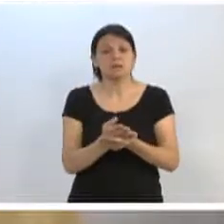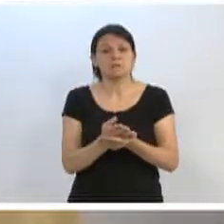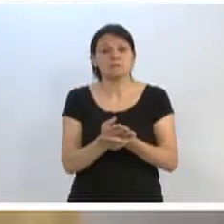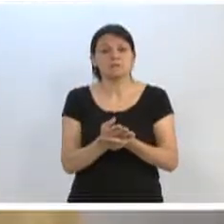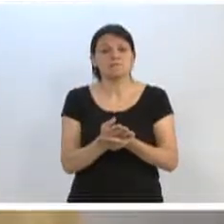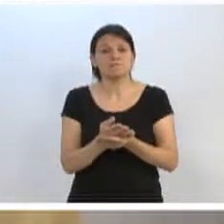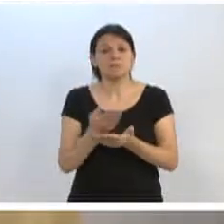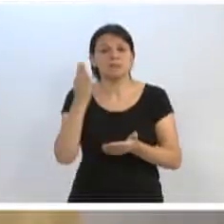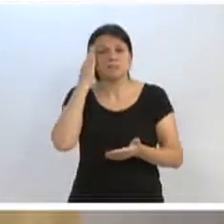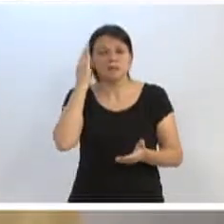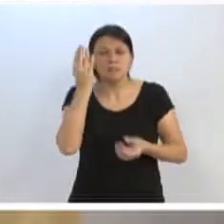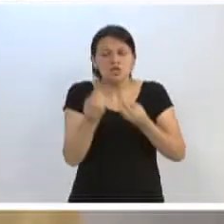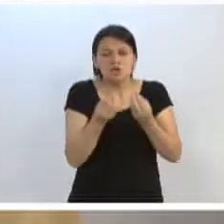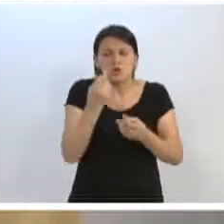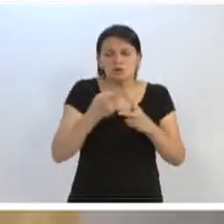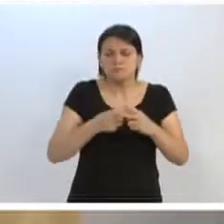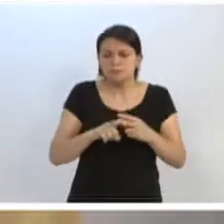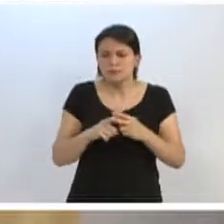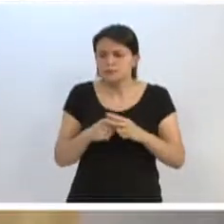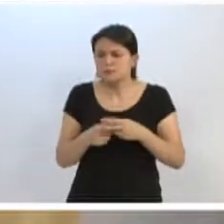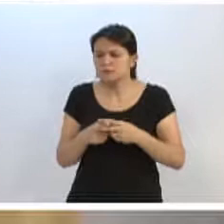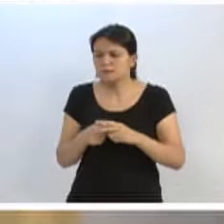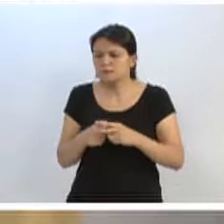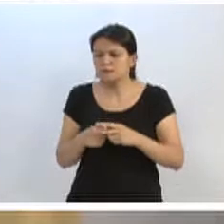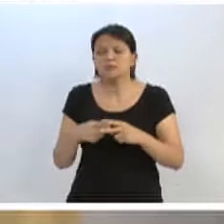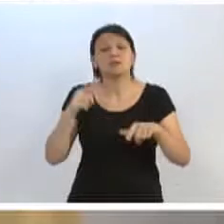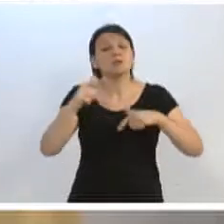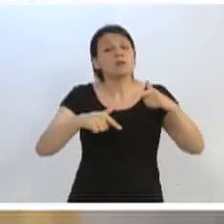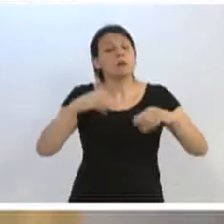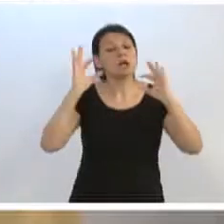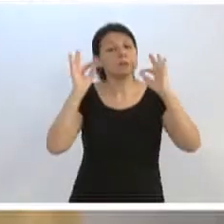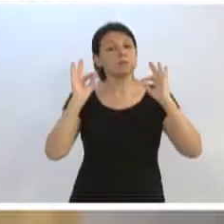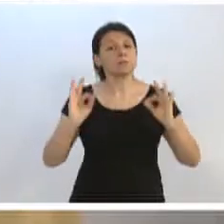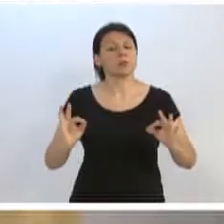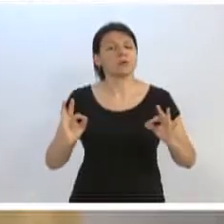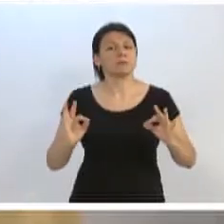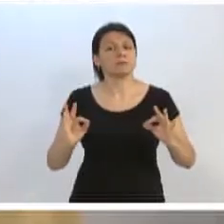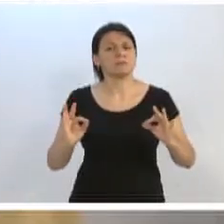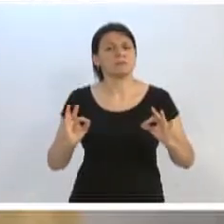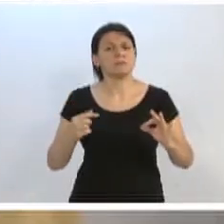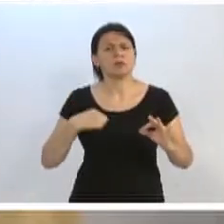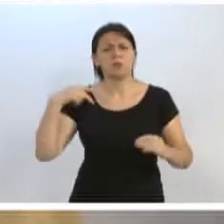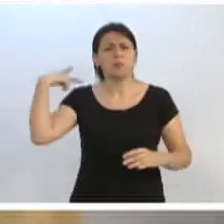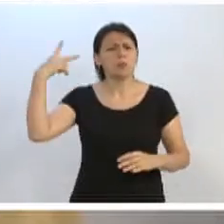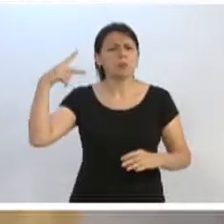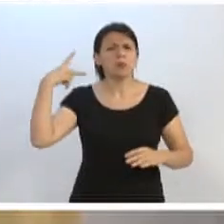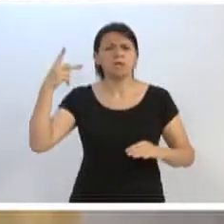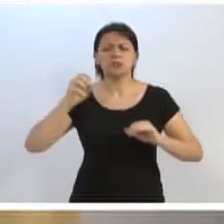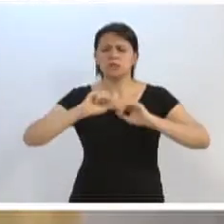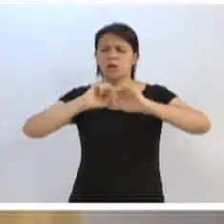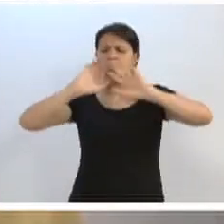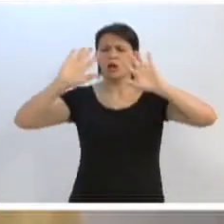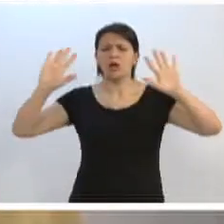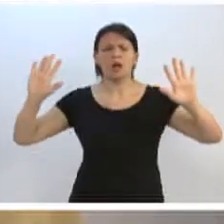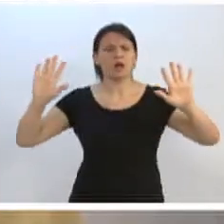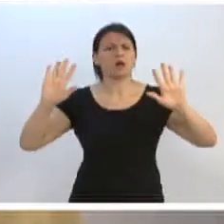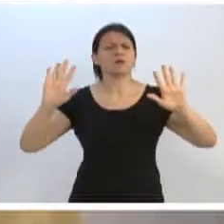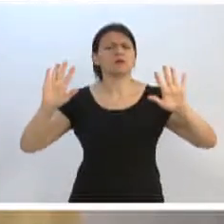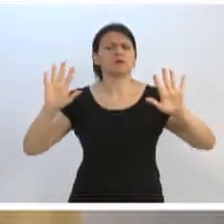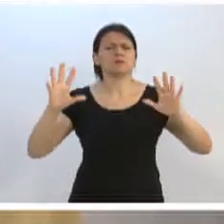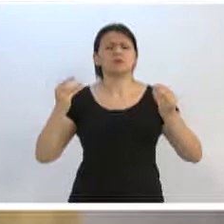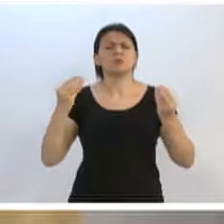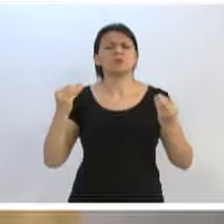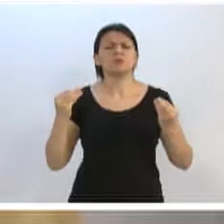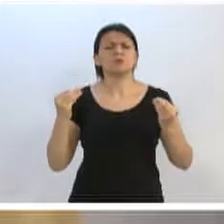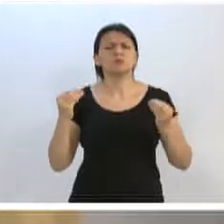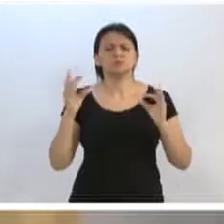as soluções, que acredita no trabalho sério, diplomático. Faço a minha política com muita transparência, com muita seriedade, com muita